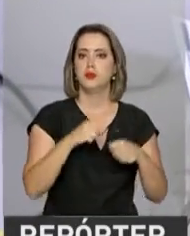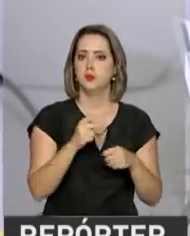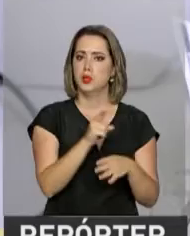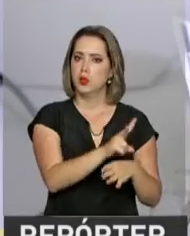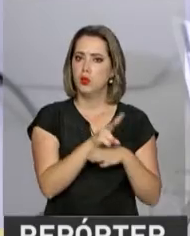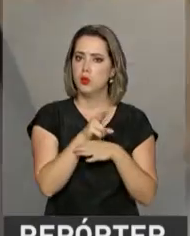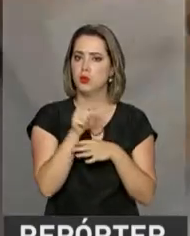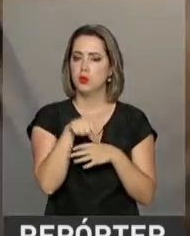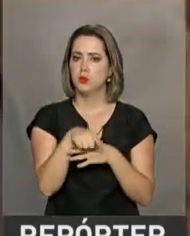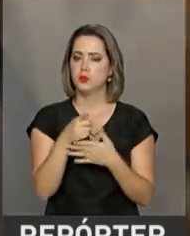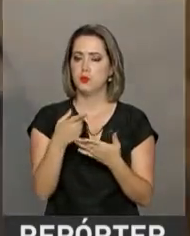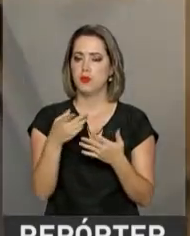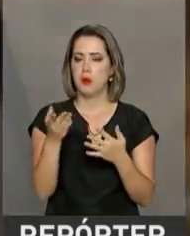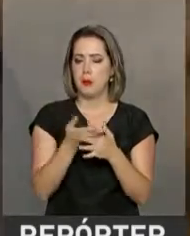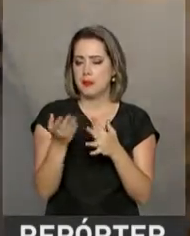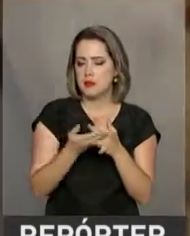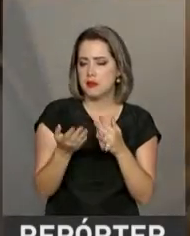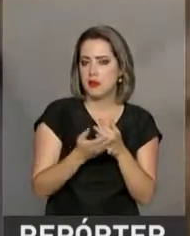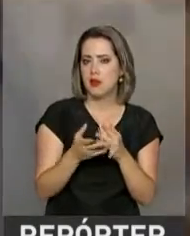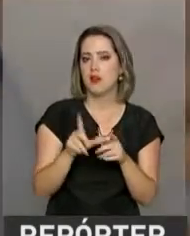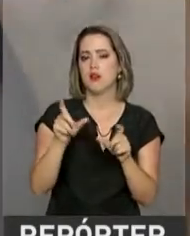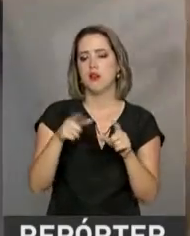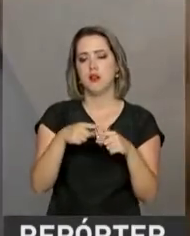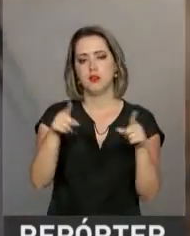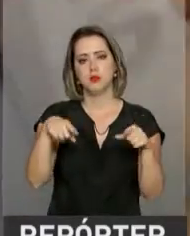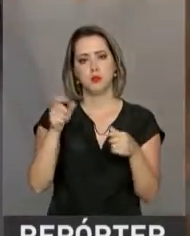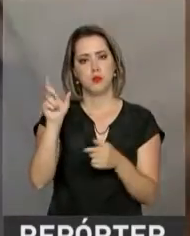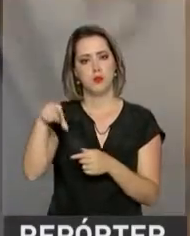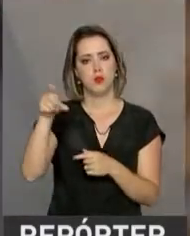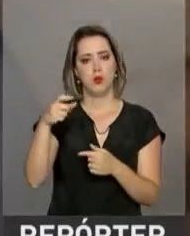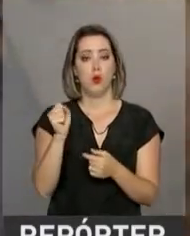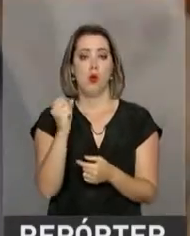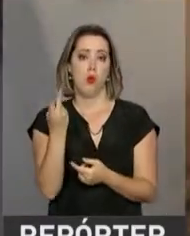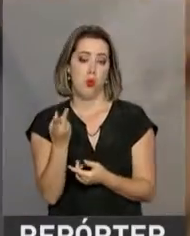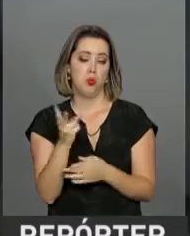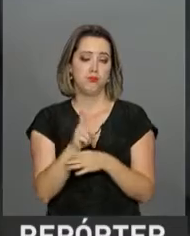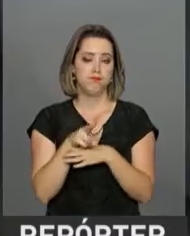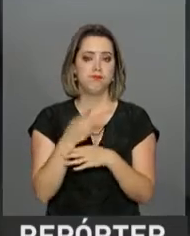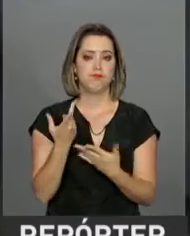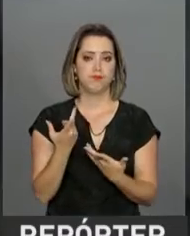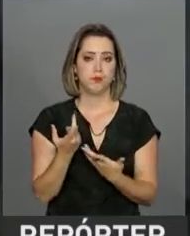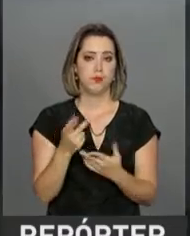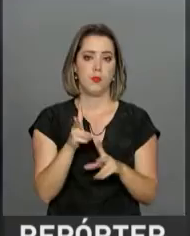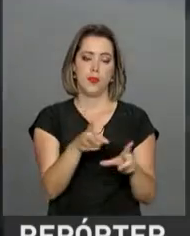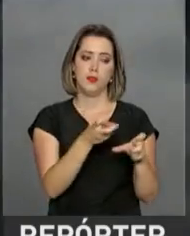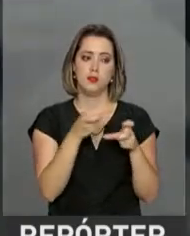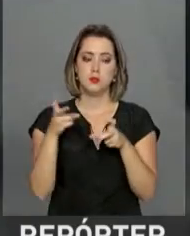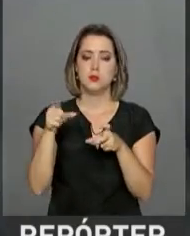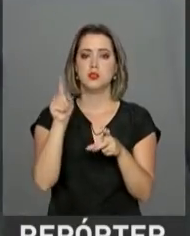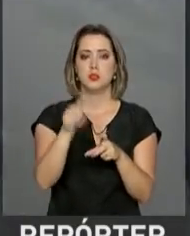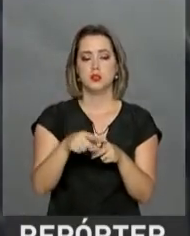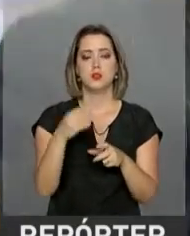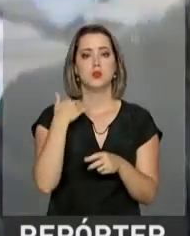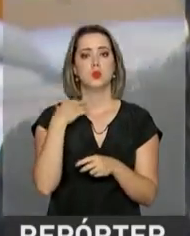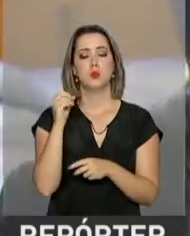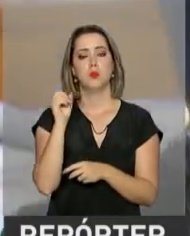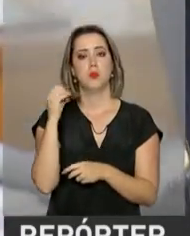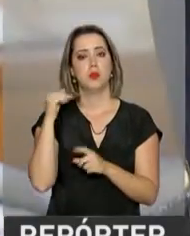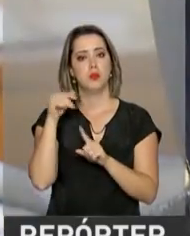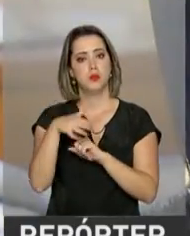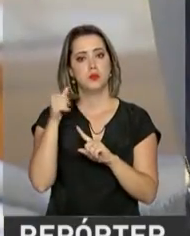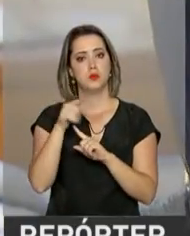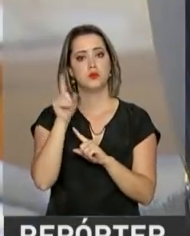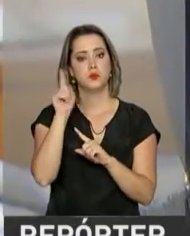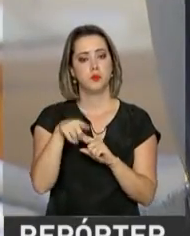da fatura no banco ou até mesmo pegue um empréstimo caso não tenha dinheiro para quitar a fatura. A expectativa do Banco Central é que essa resolução